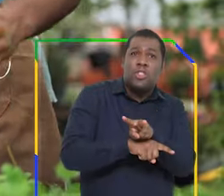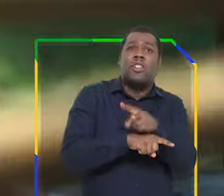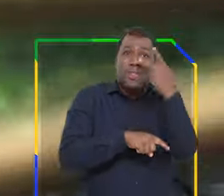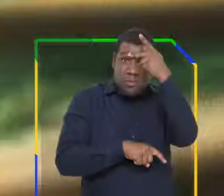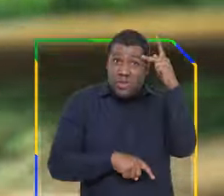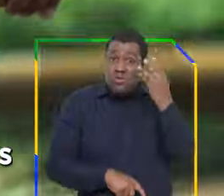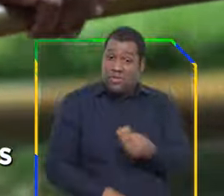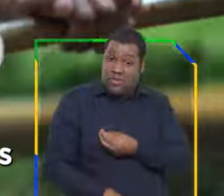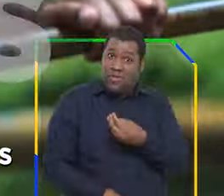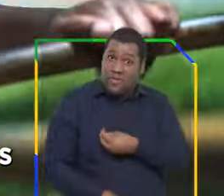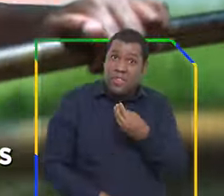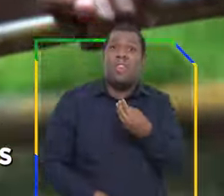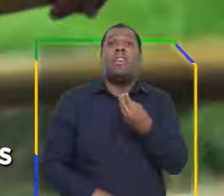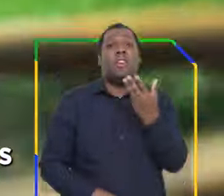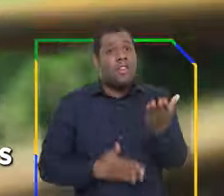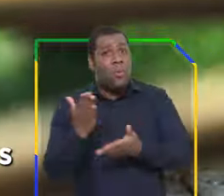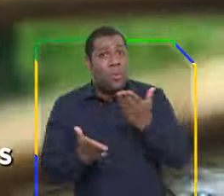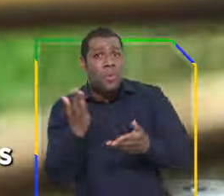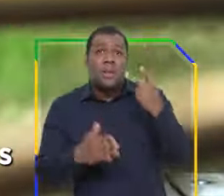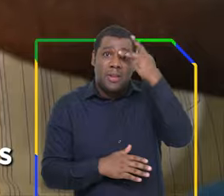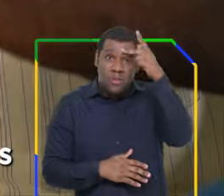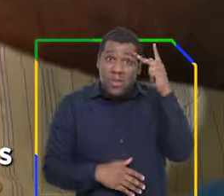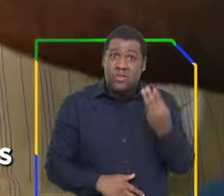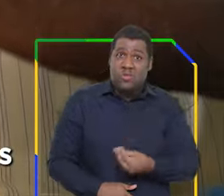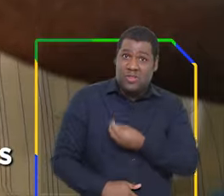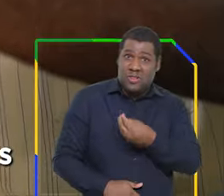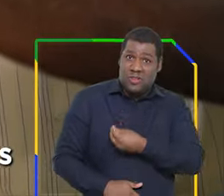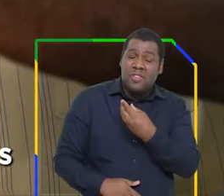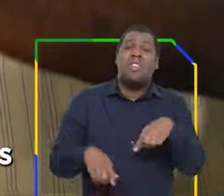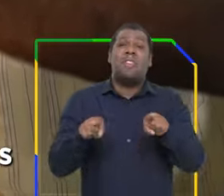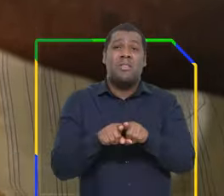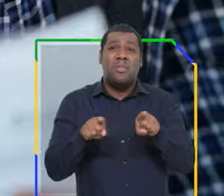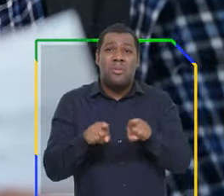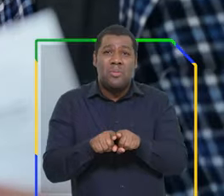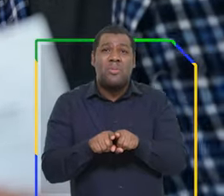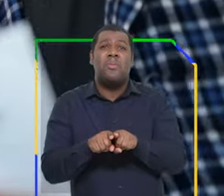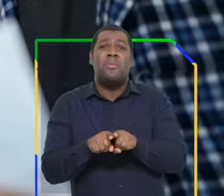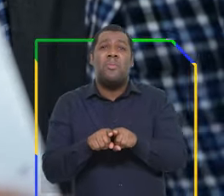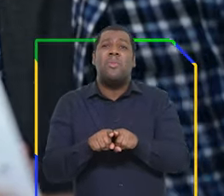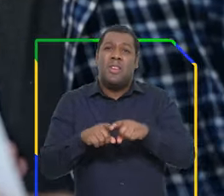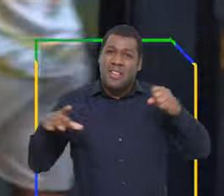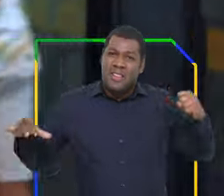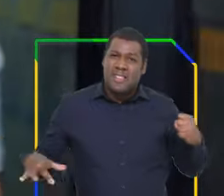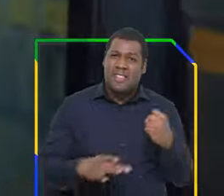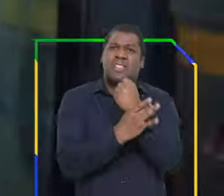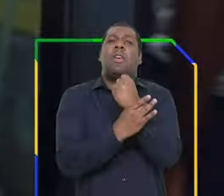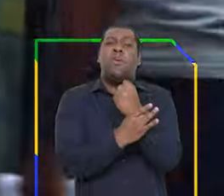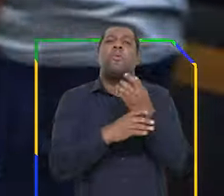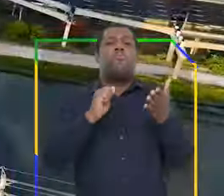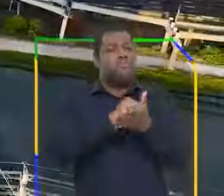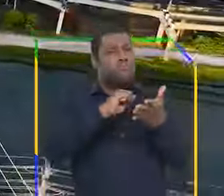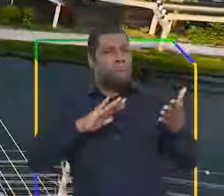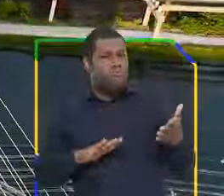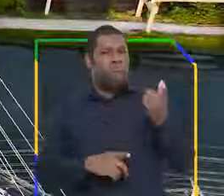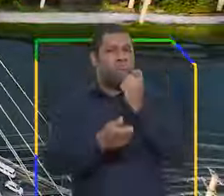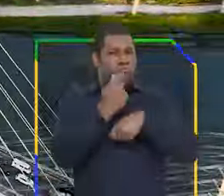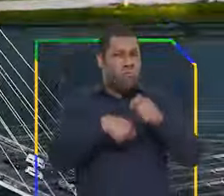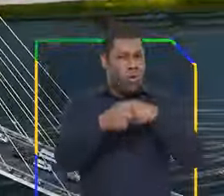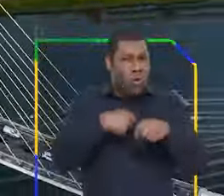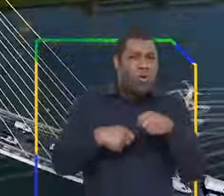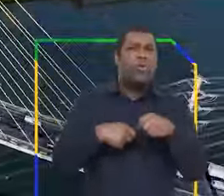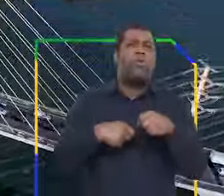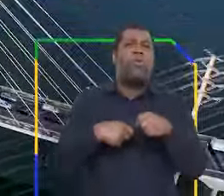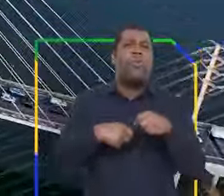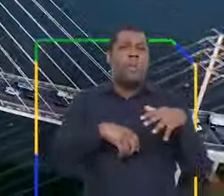das pessoas. Estamos garantindo as condições necessárias à manutenção das atividades econômicas